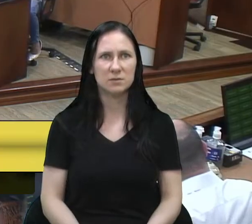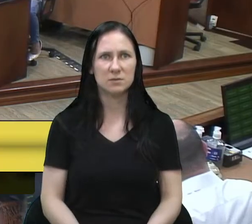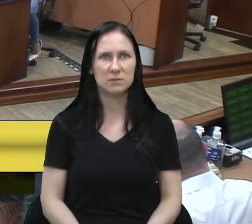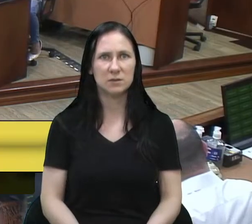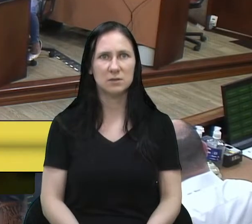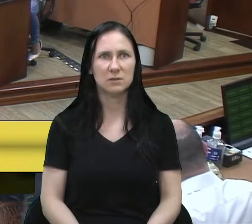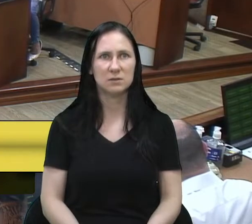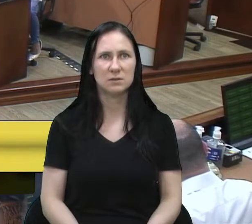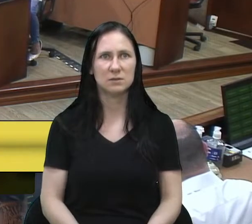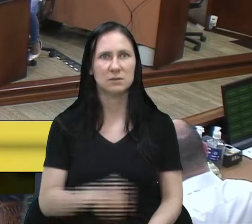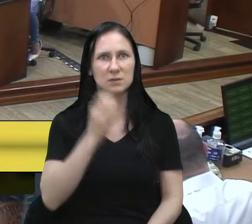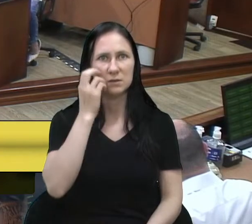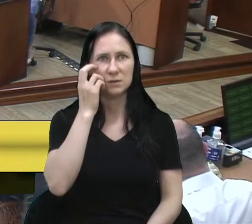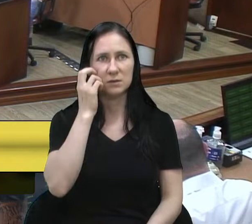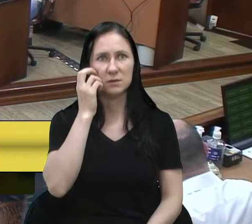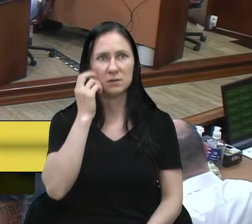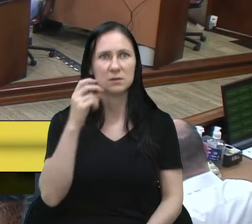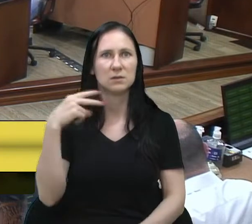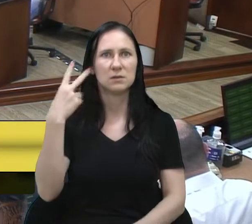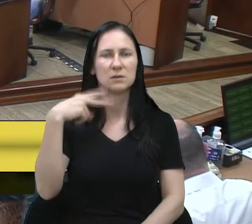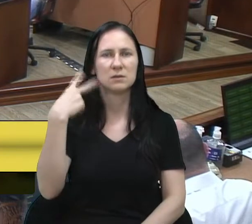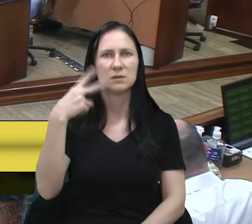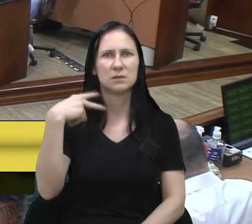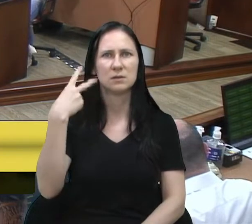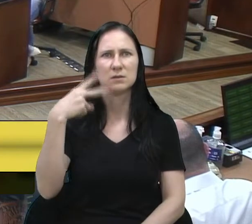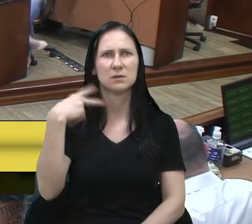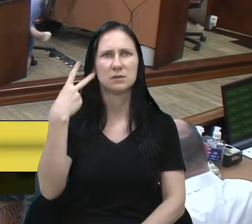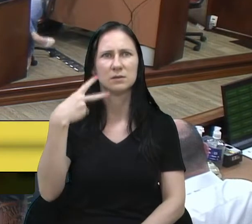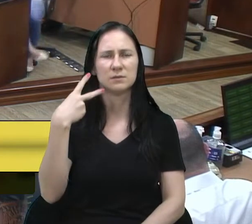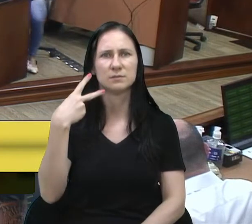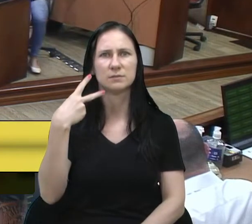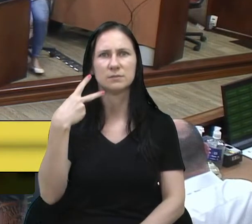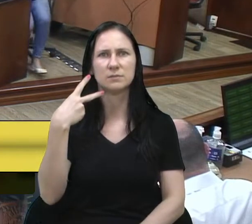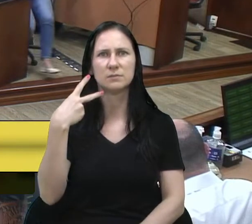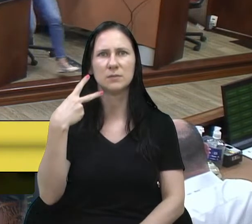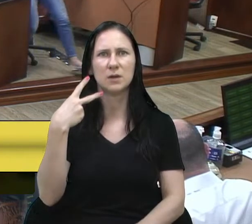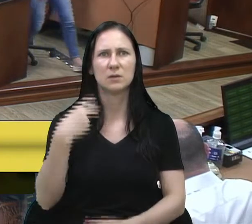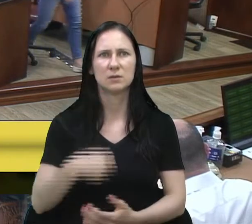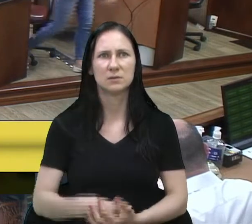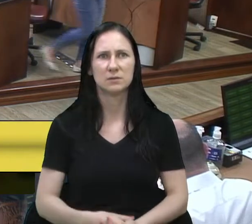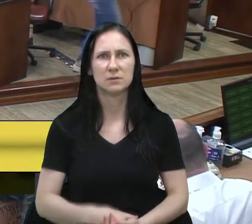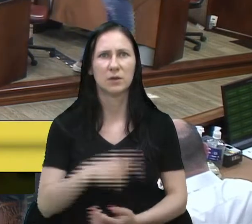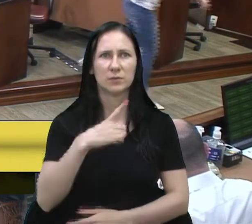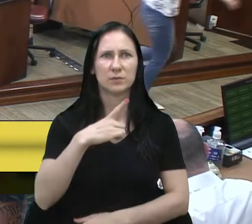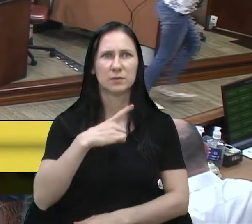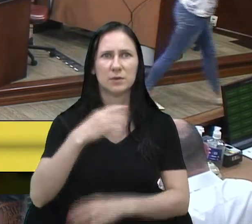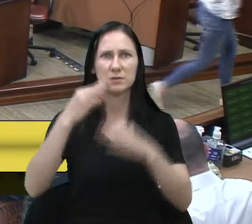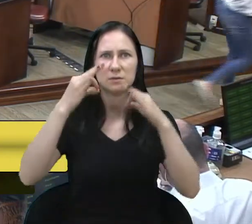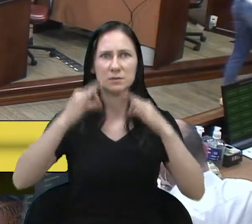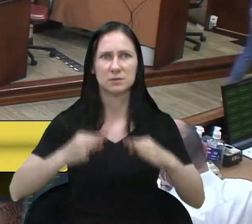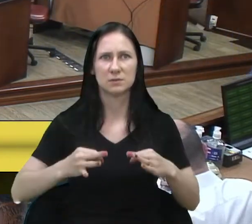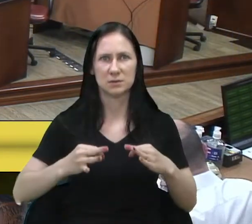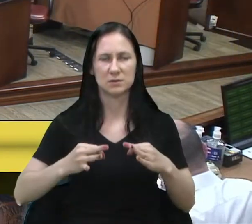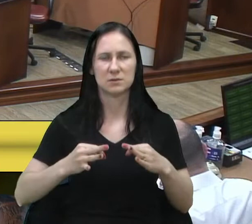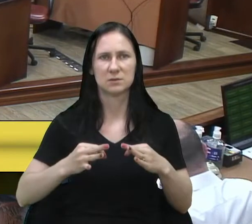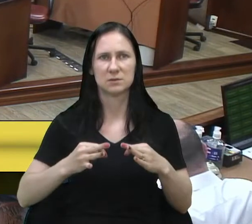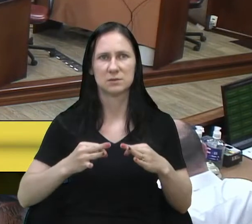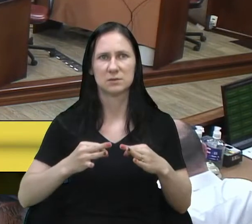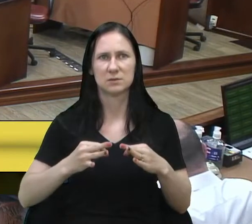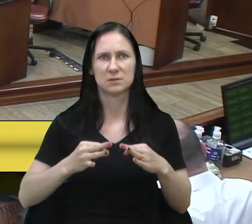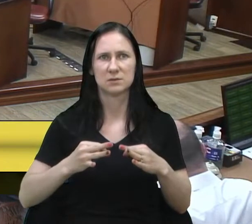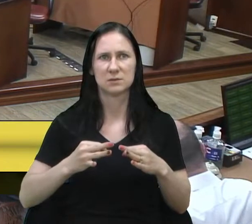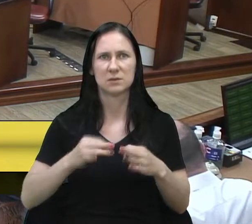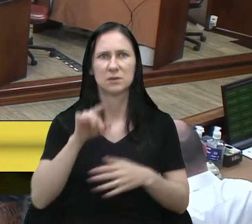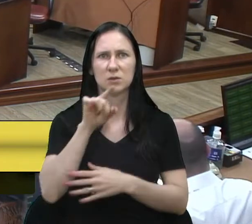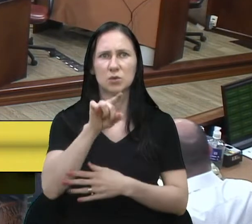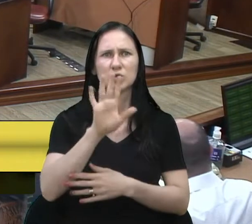Vereador Daneluz, quando me refiro a falar por muito tempo, eu tenho certeza que o senhor está como vereador ao terceiro,